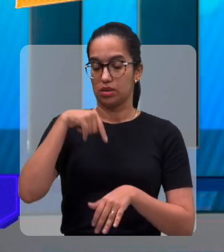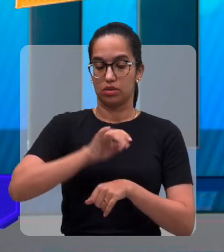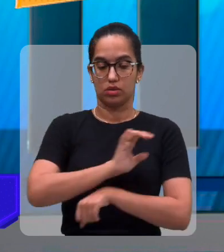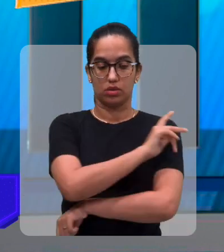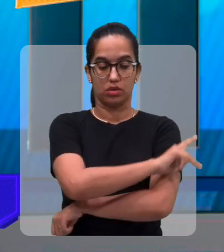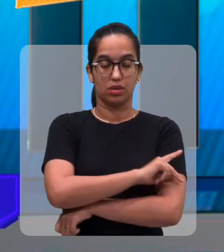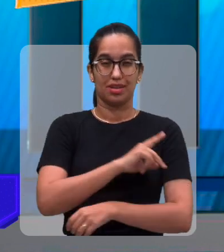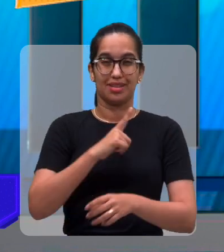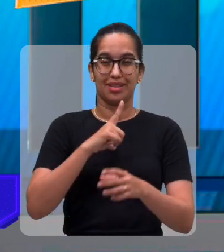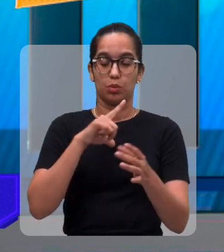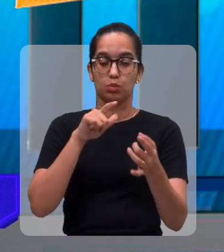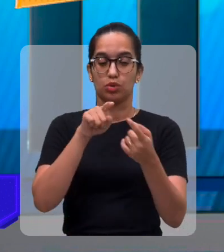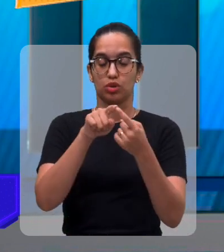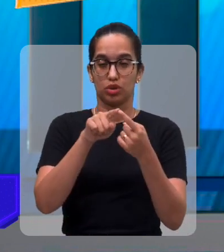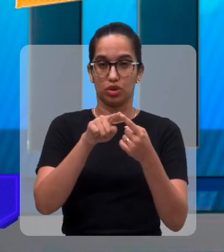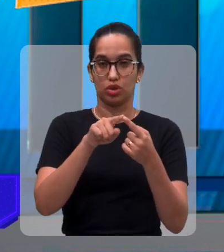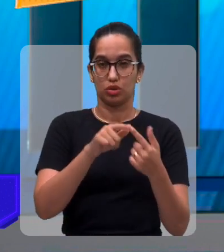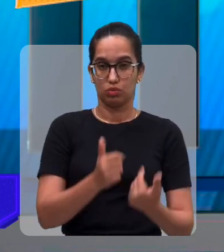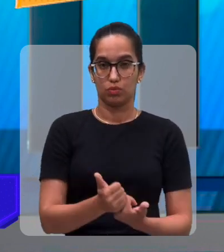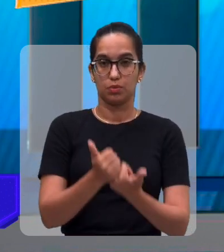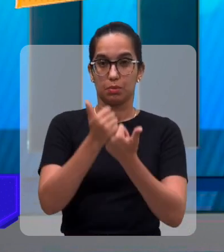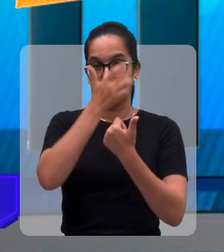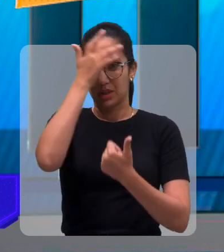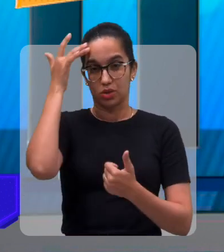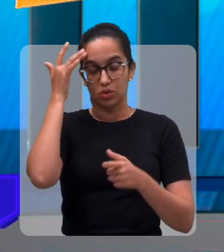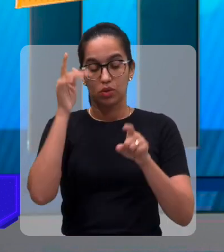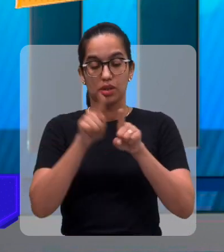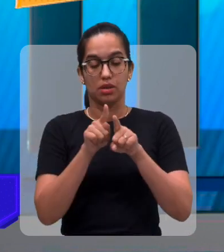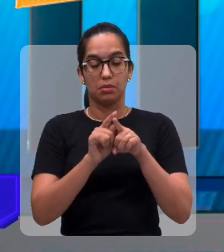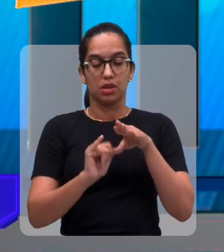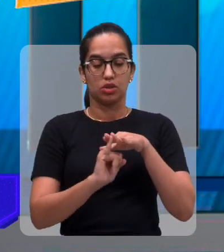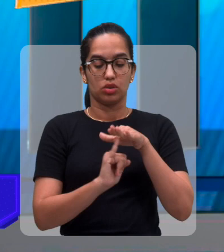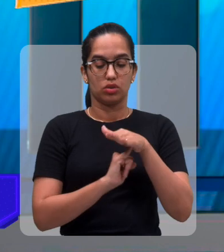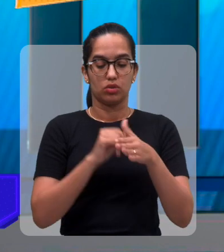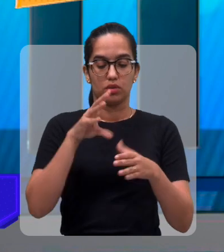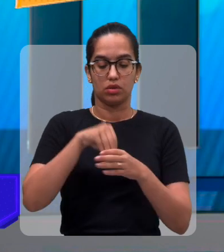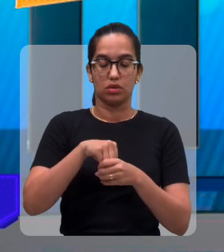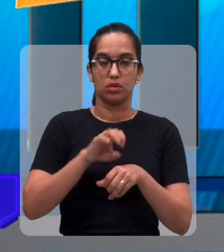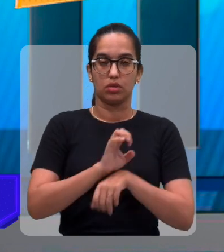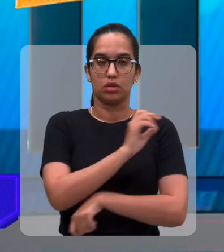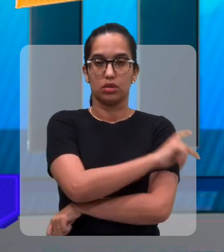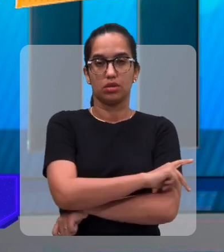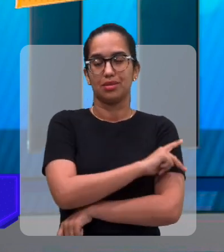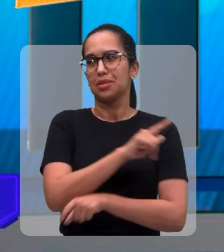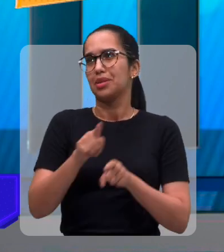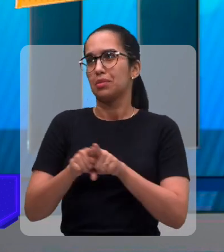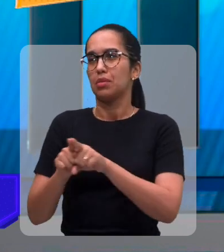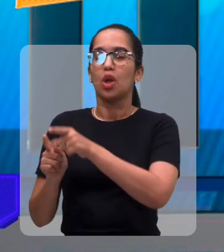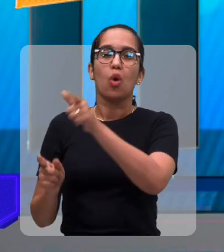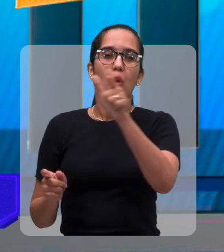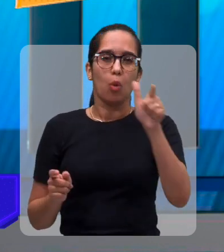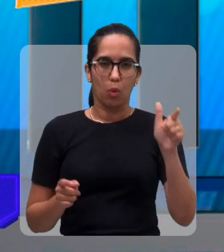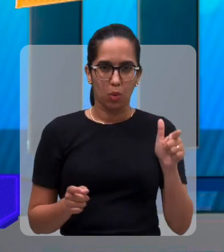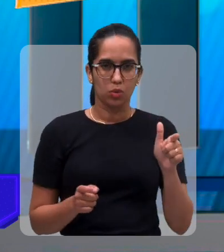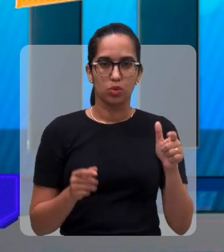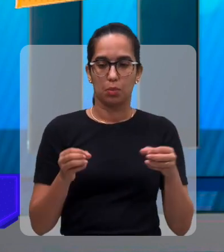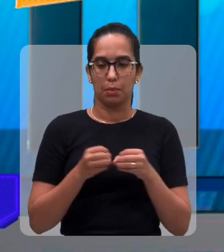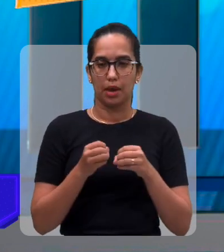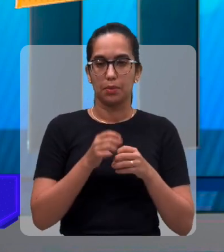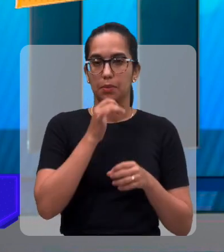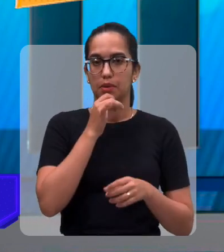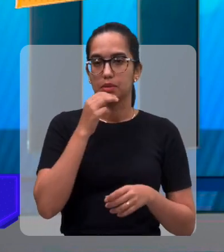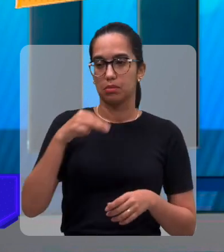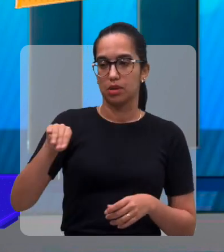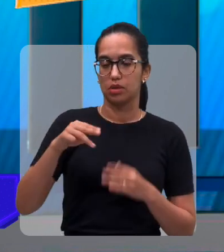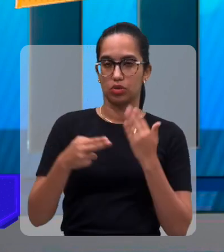apoiar pessoas e entidades do Estado do Piauí e de outros estados que ficam próximos, como o Maranhão